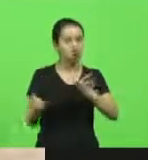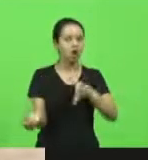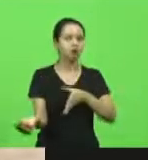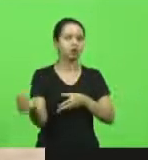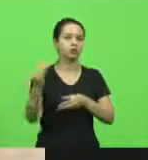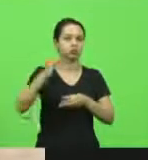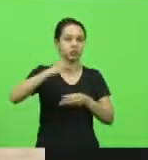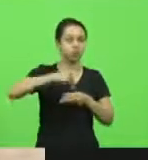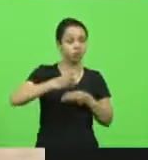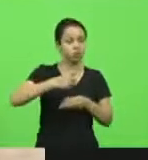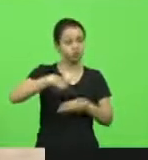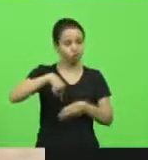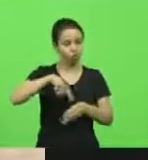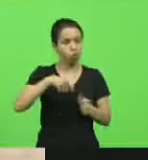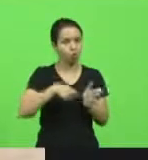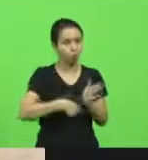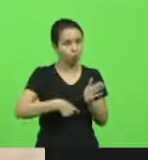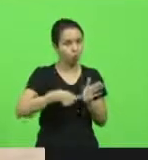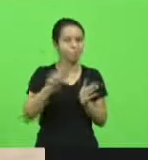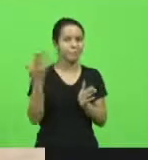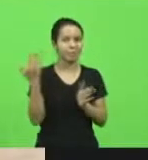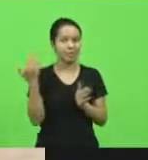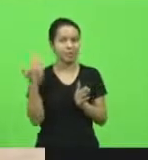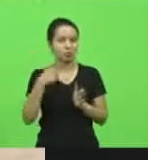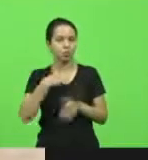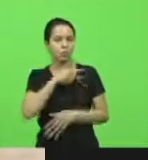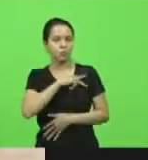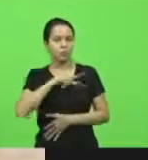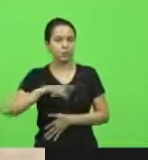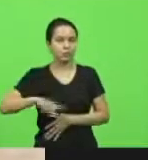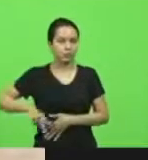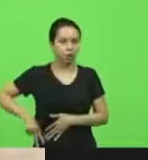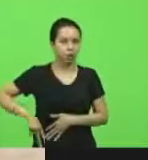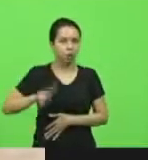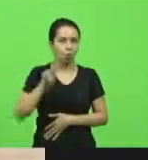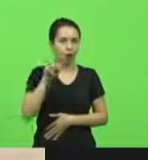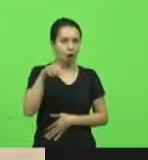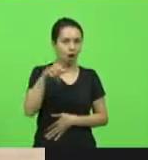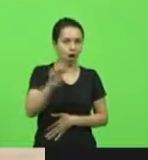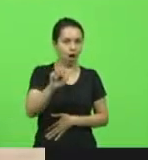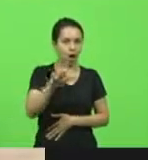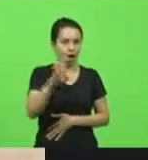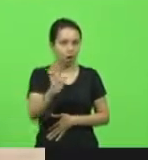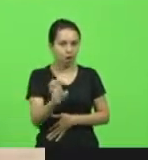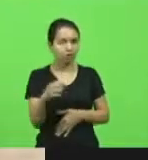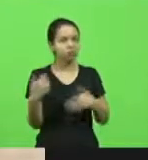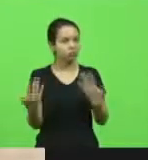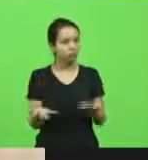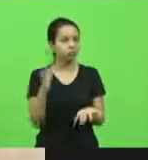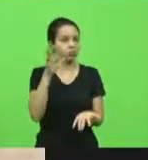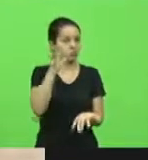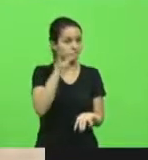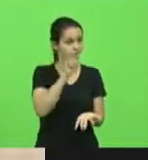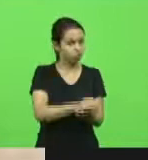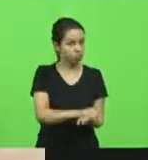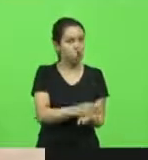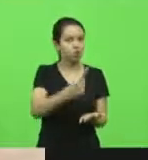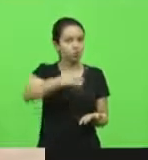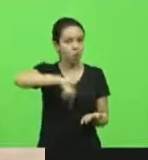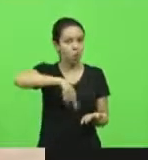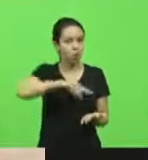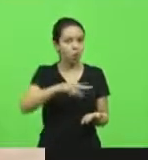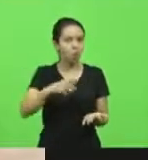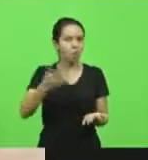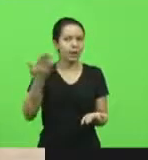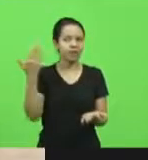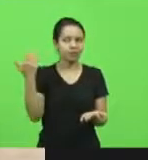luta nossa na Unali, enquanto eu, presidente da Unali. E só para deixar registrado, Sr. Presidente, que nós, naquele outro